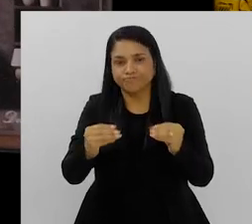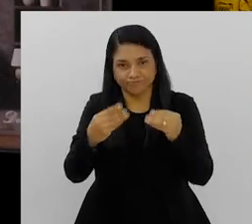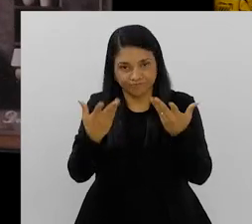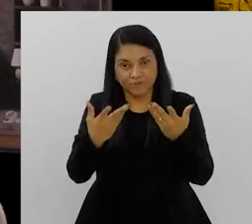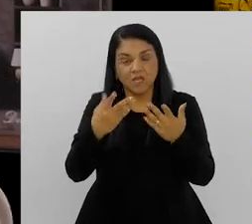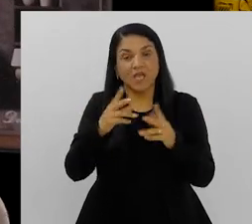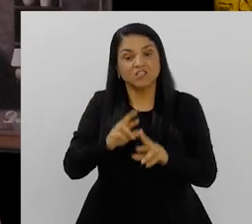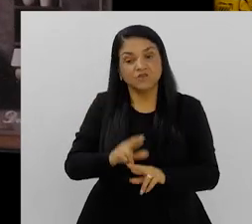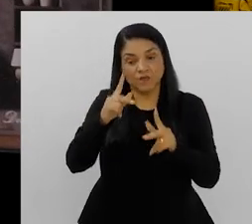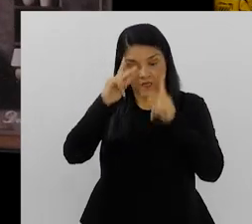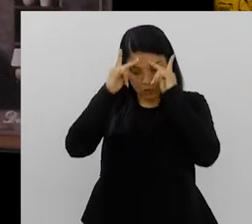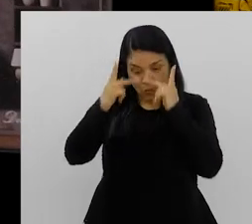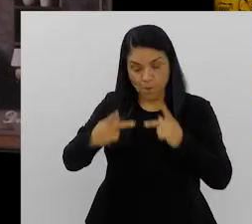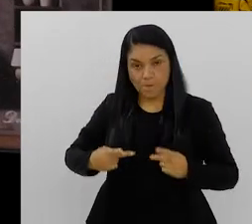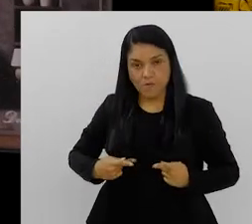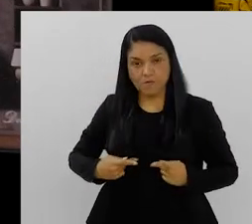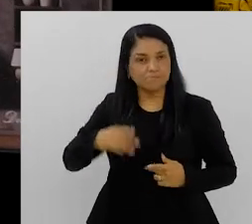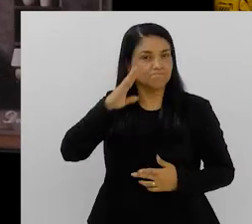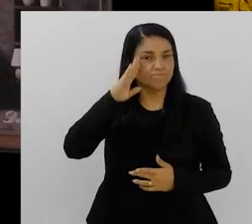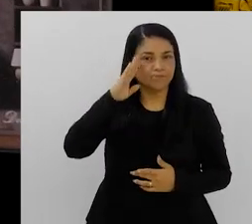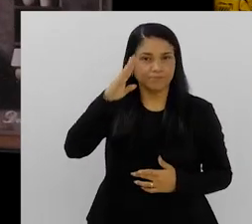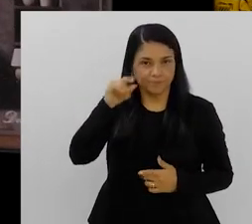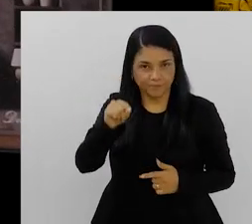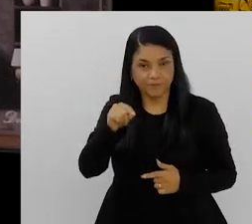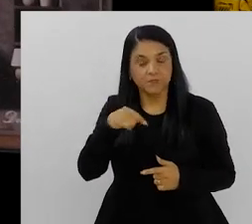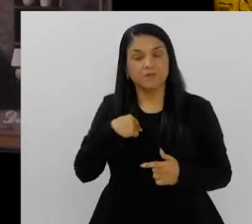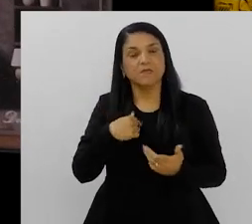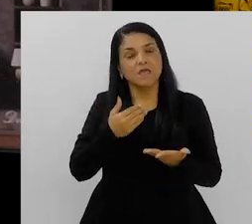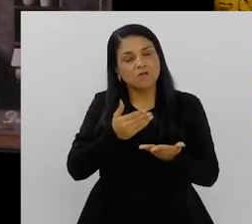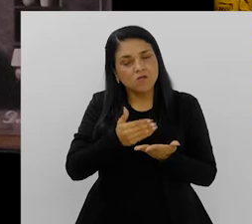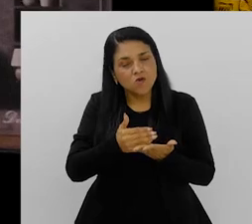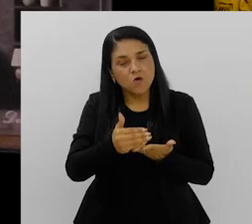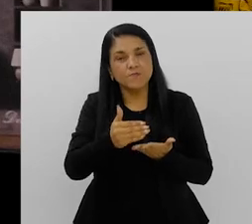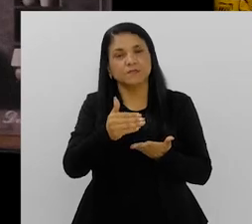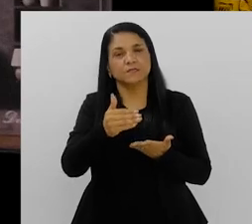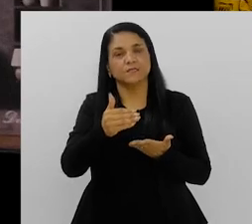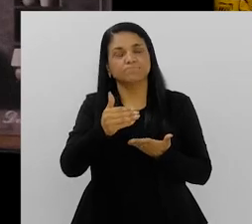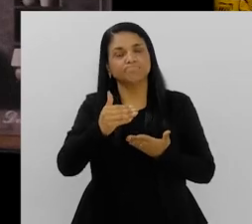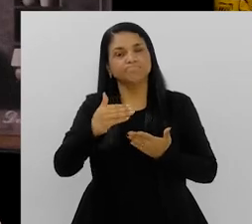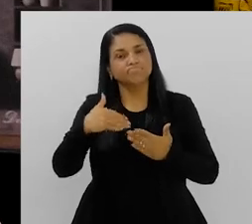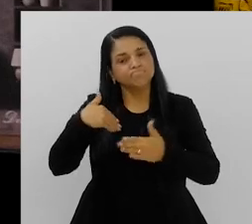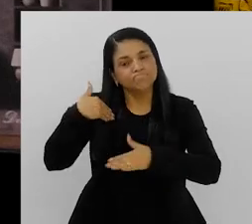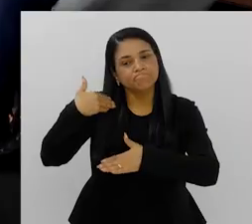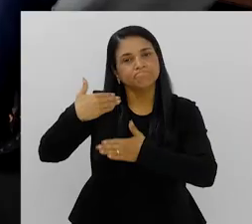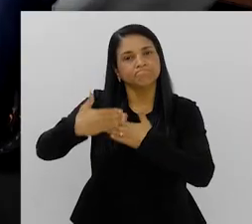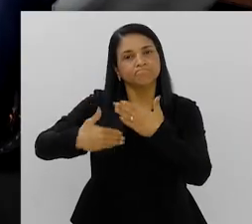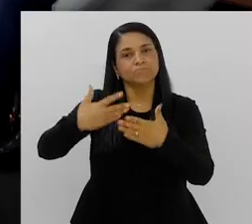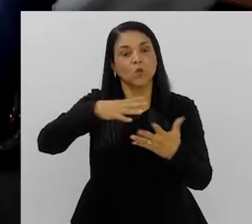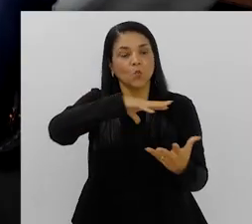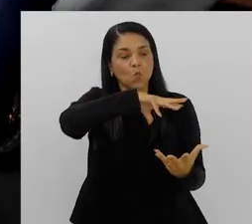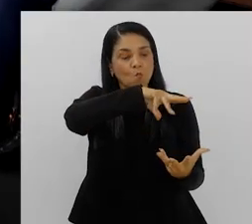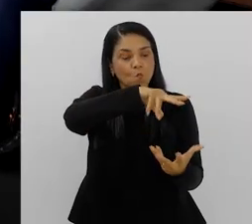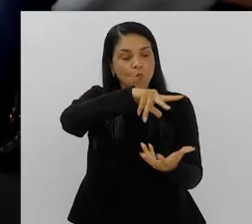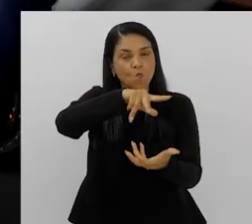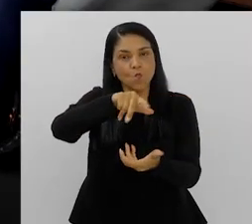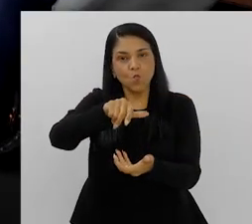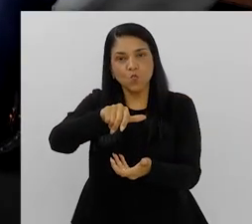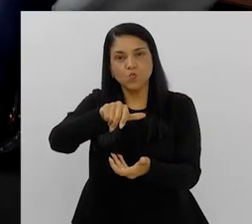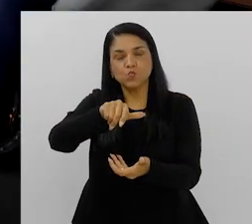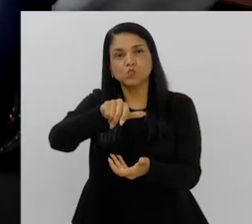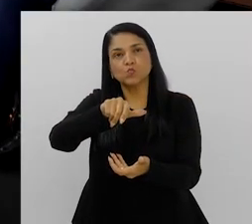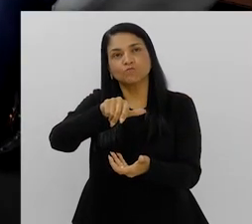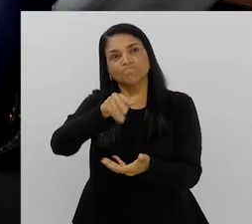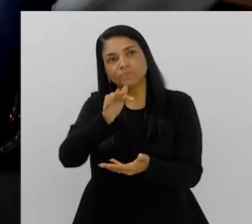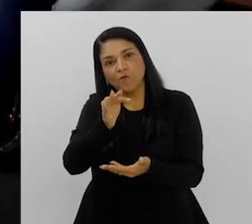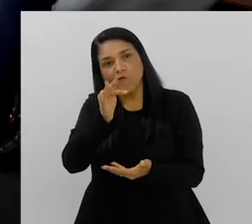de lidar com a diferença humana, principalmente com a diferença humana, e a partir daí a gente conseguir construir um mundo que